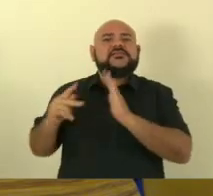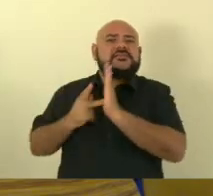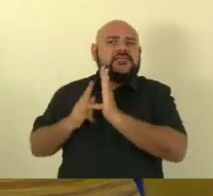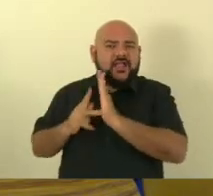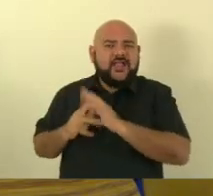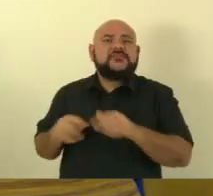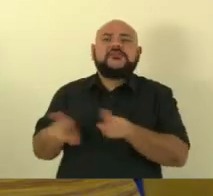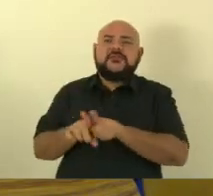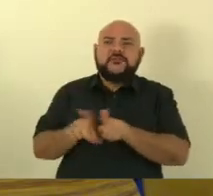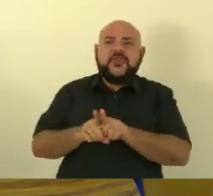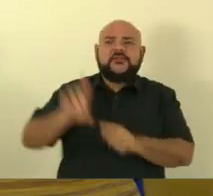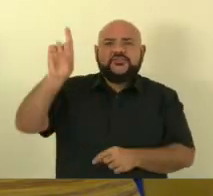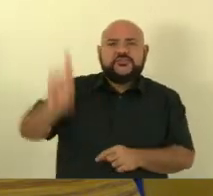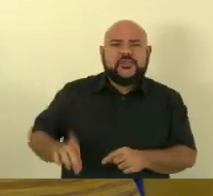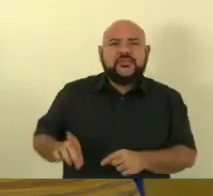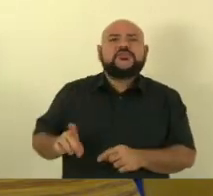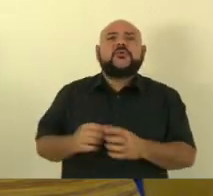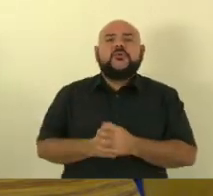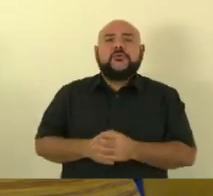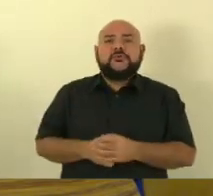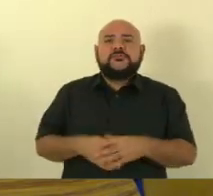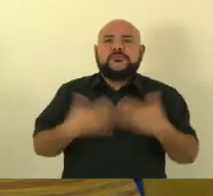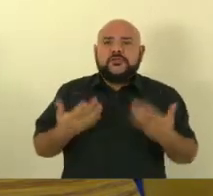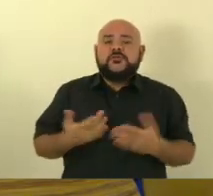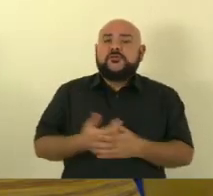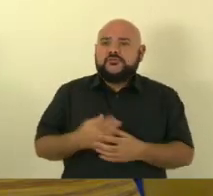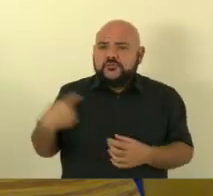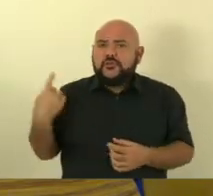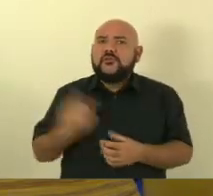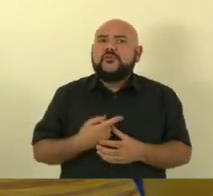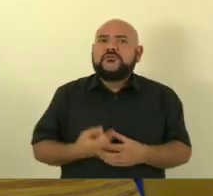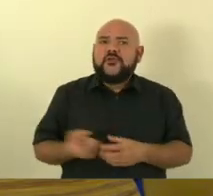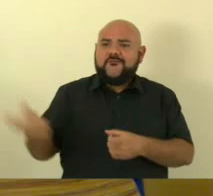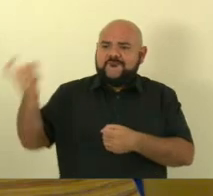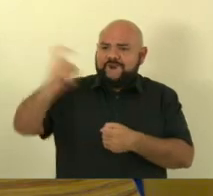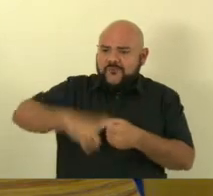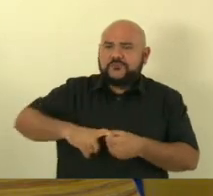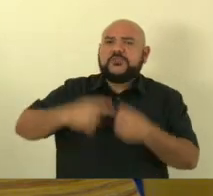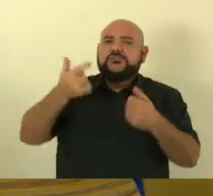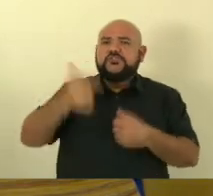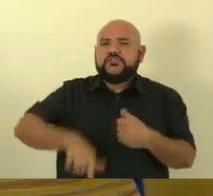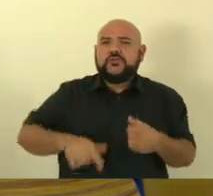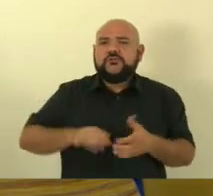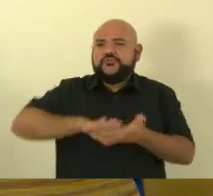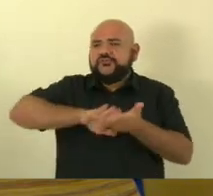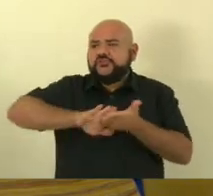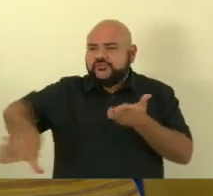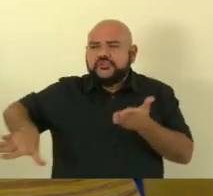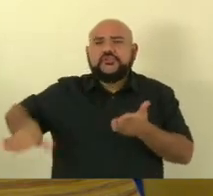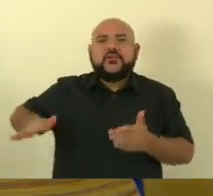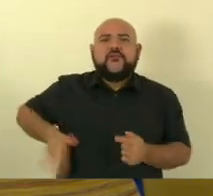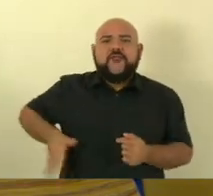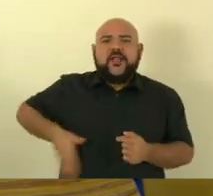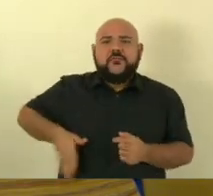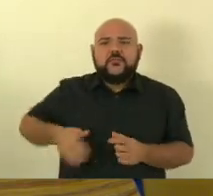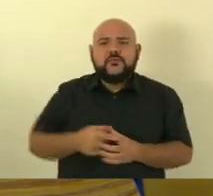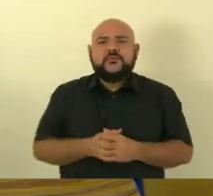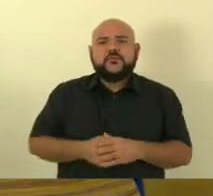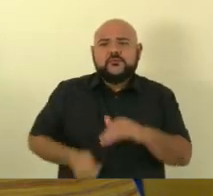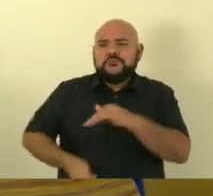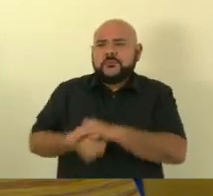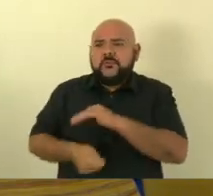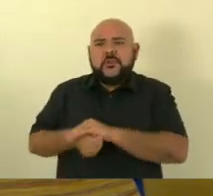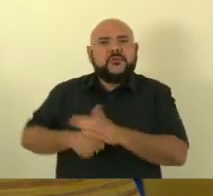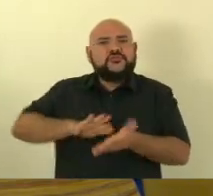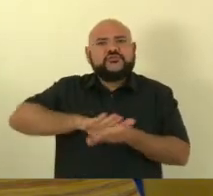escolas diretores e vamos tomar esse país de volta entregue essa quadrilha de bandido corrupto não pode